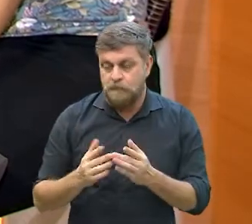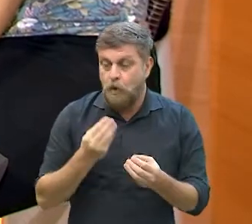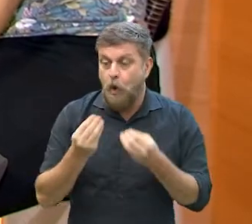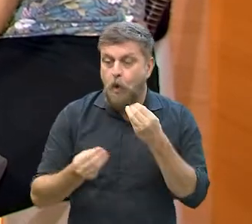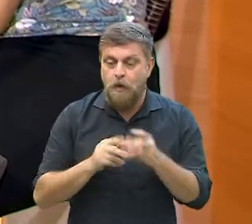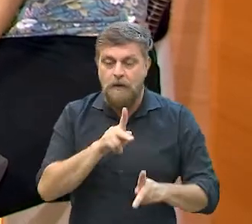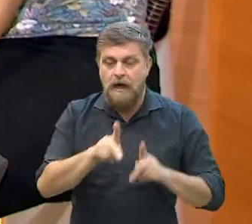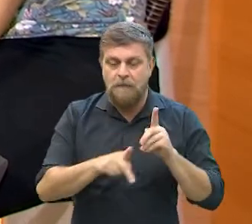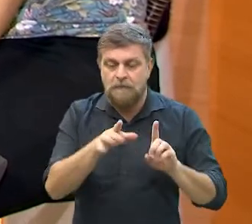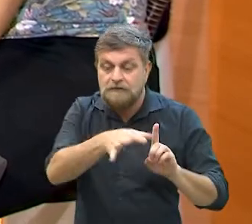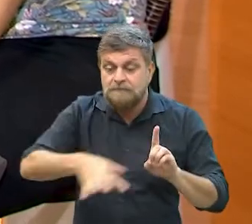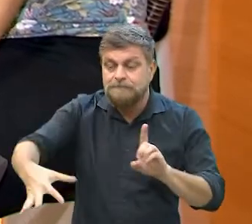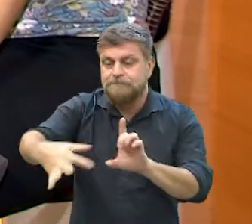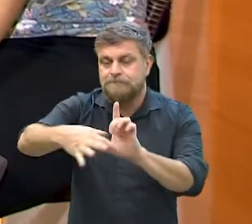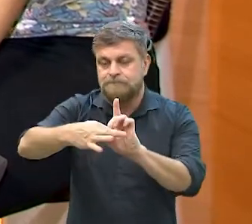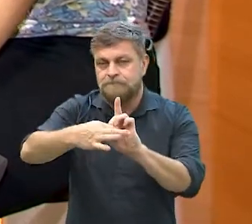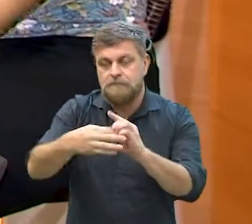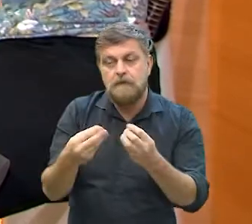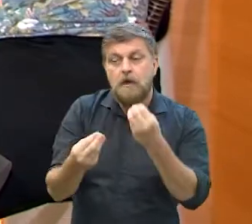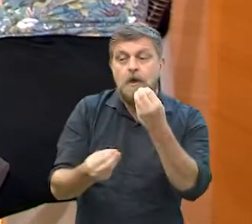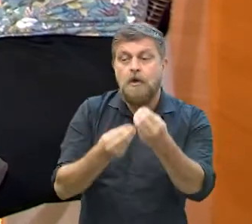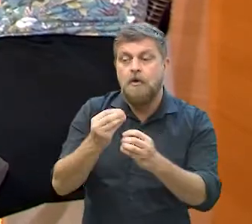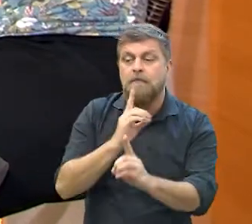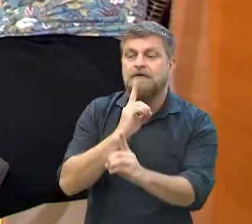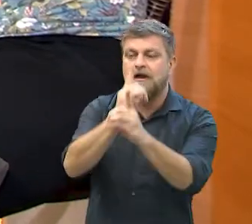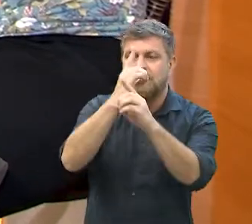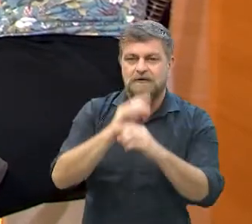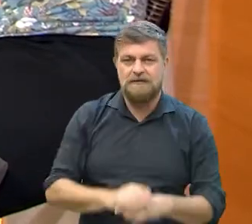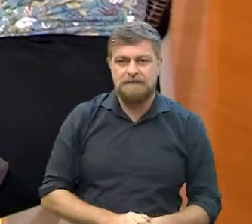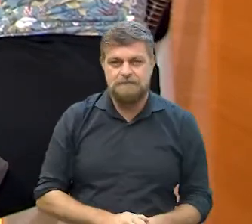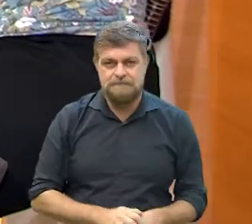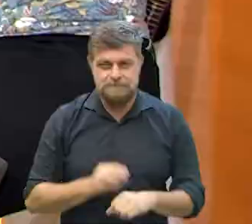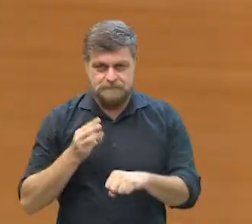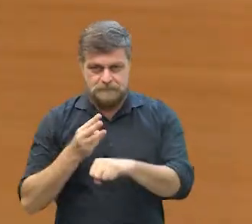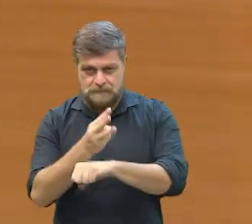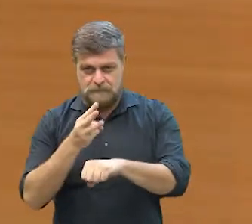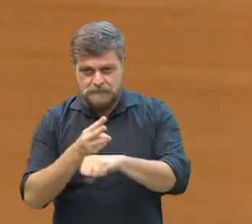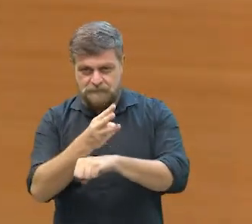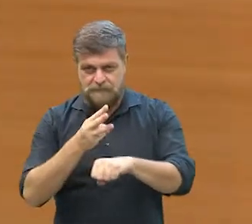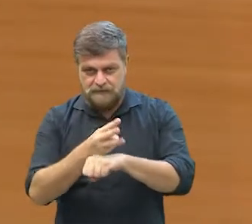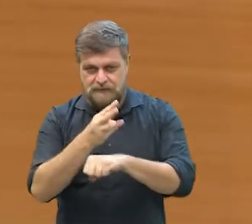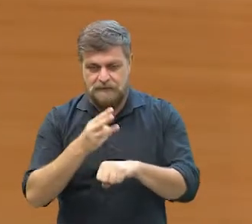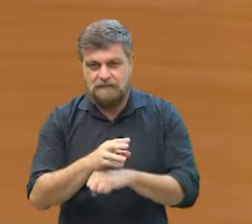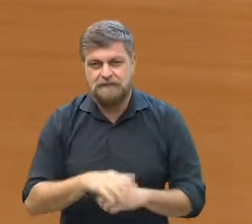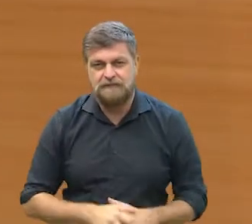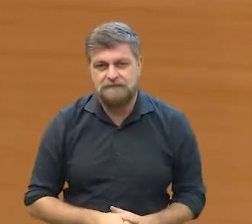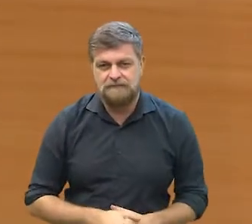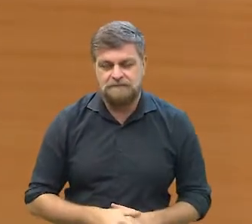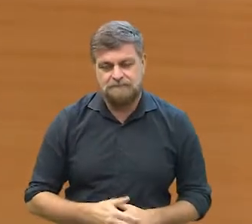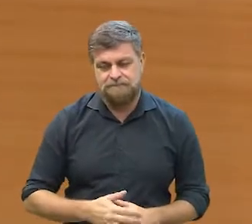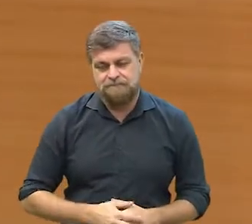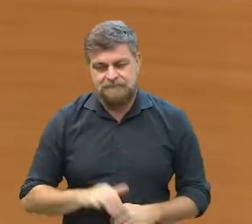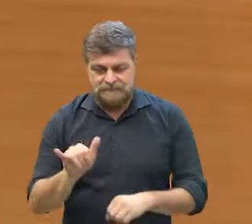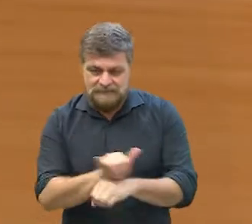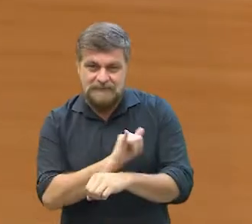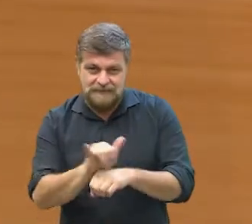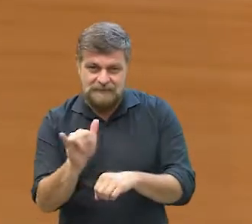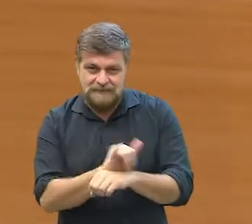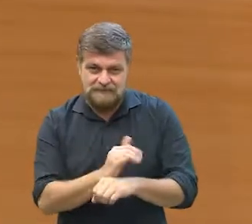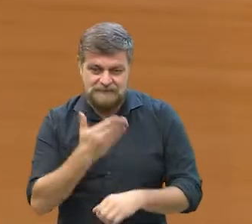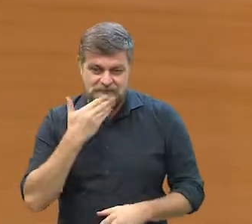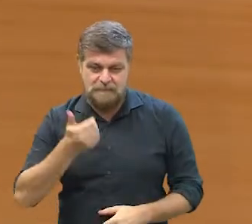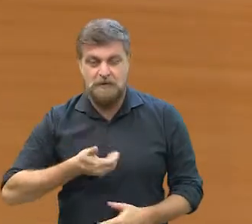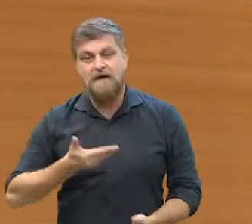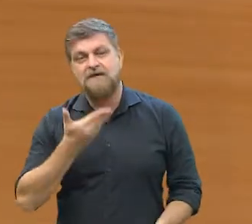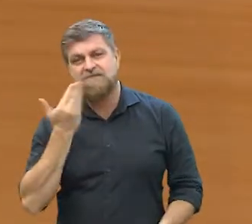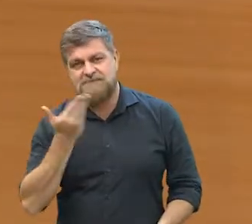tanto contato, como que a população chega até a senhora? Via WhatsApp, WhatsApp, WhatsApp eu acho que é a forma mais,